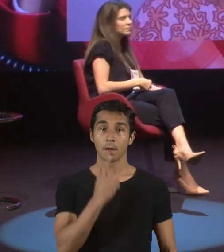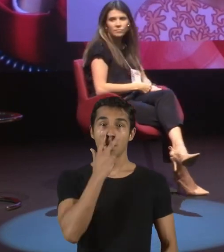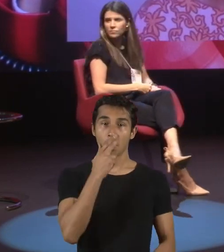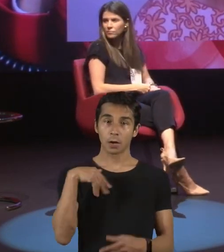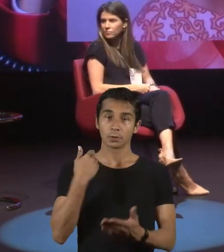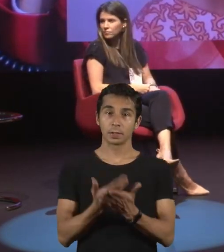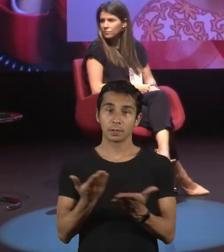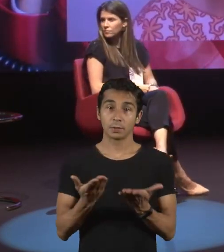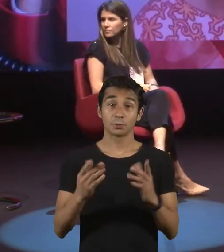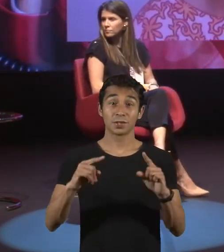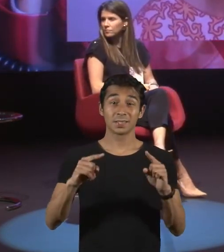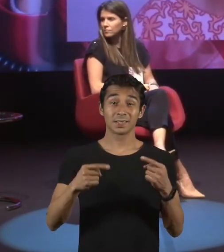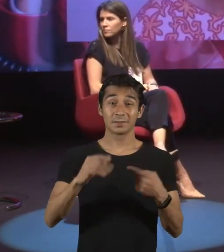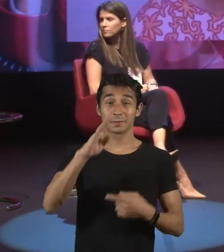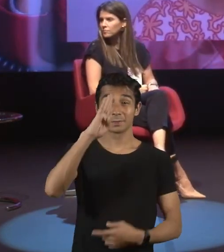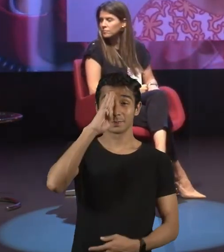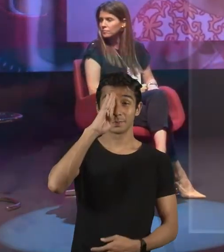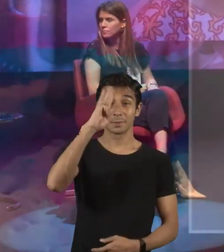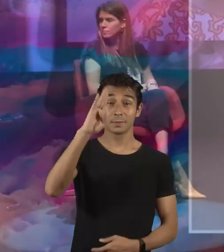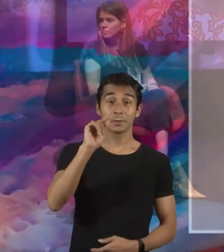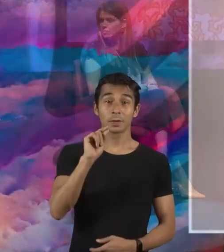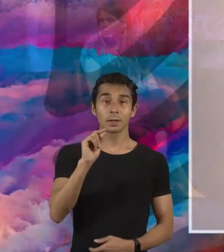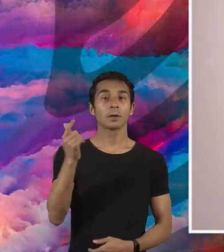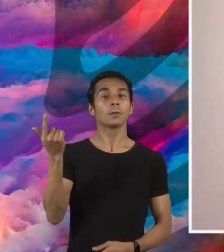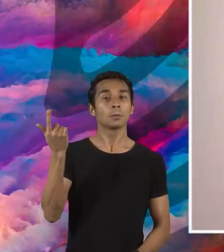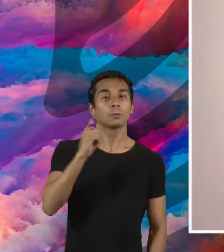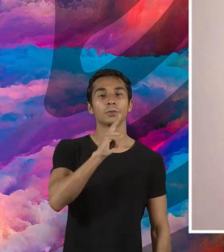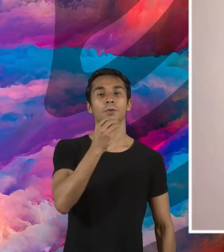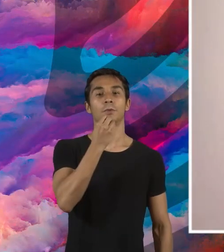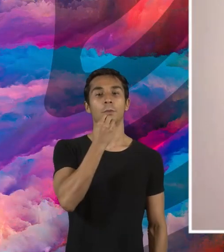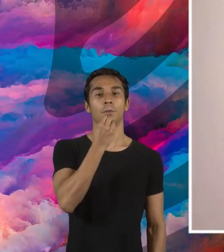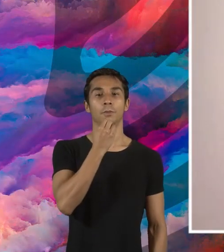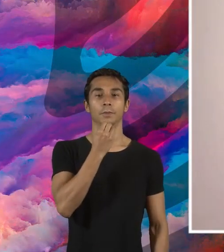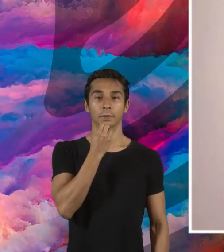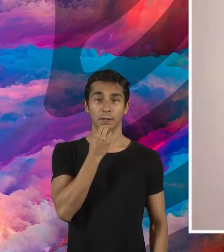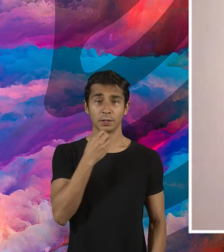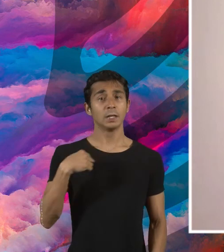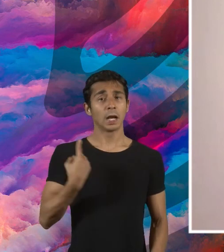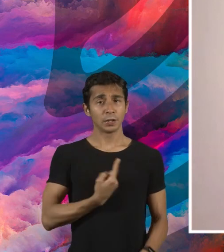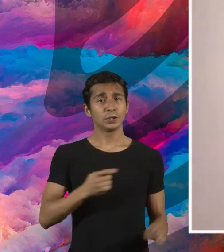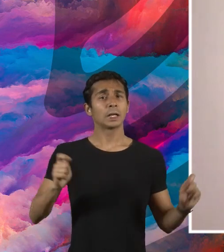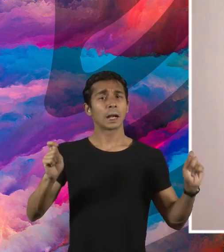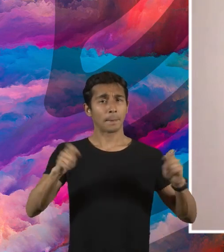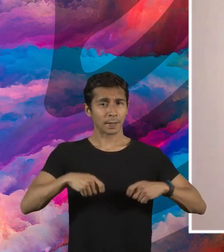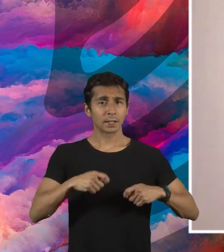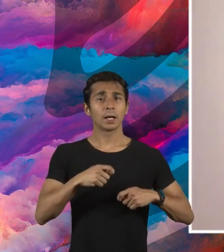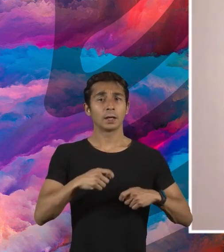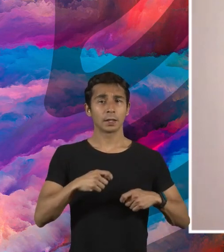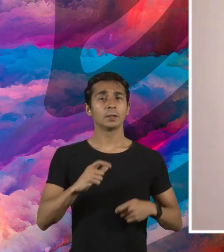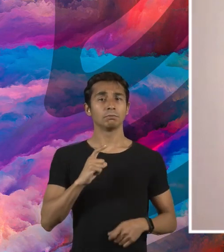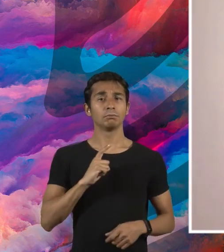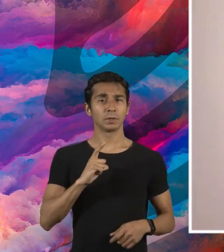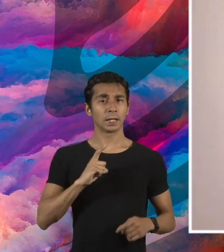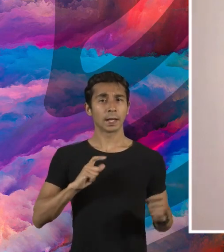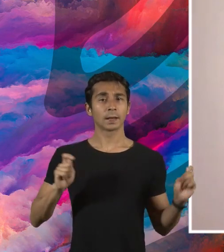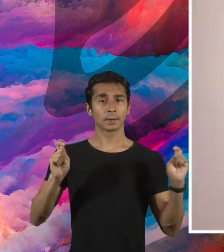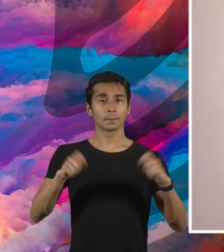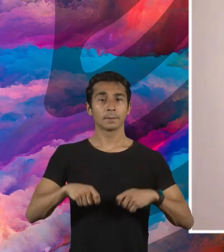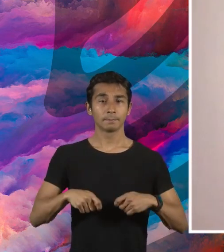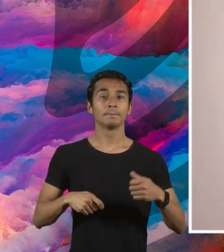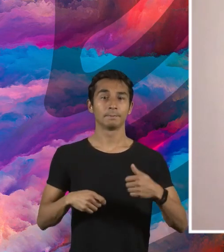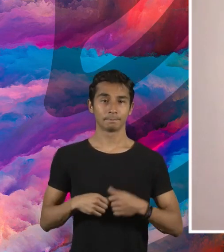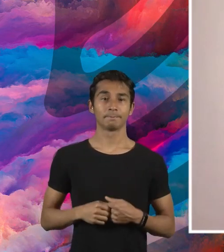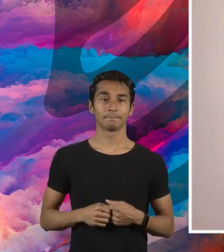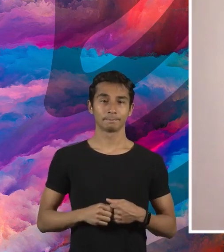oportunidade mesmo, porque capacidade, eu acho que a gente tem, eu acho que não, nós temos capacidade, tanto que eu,